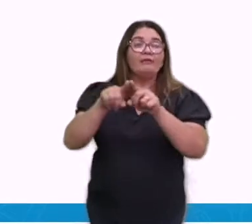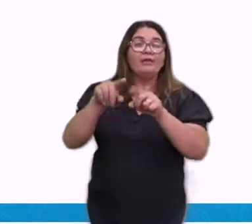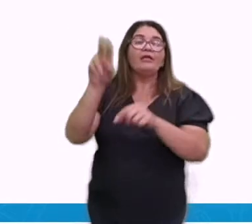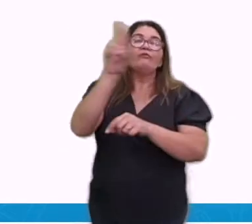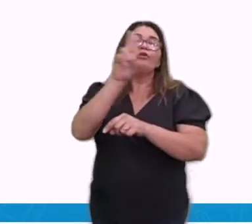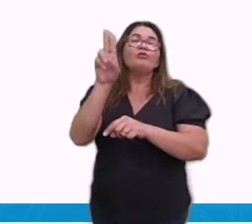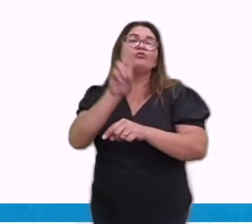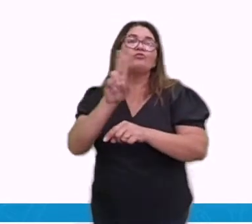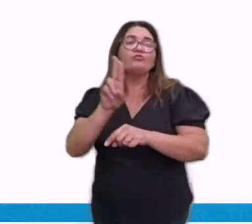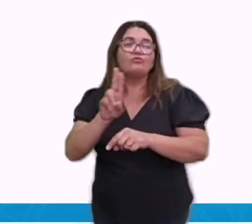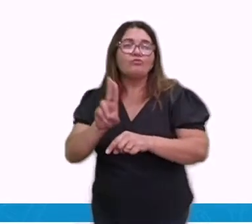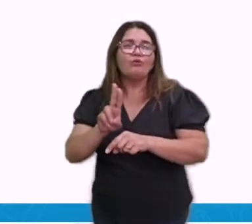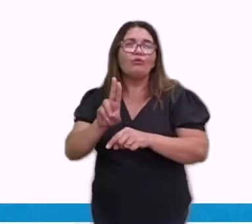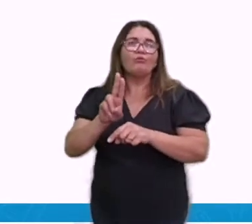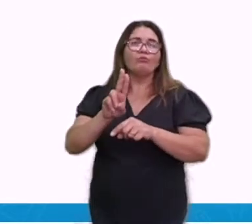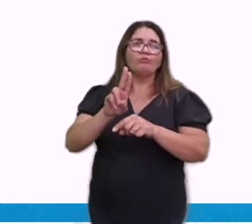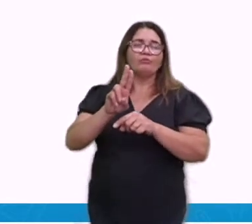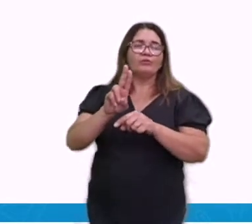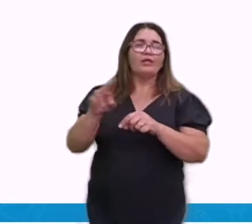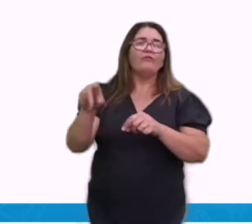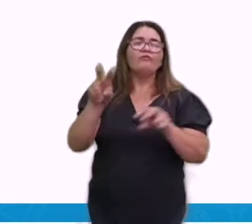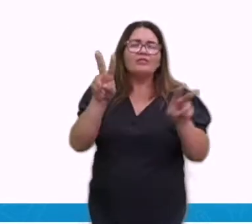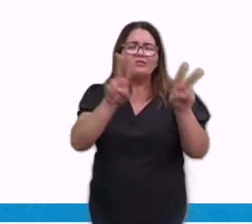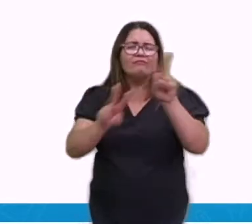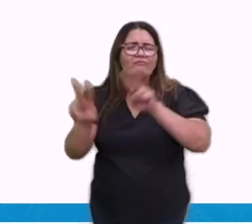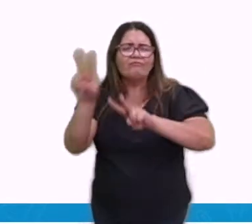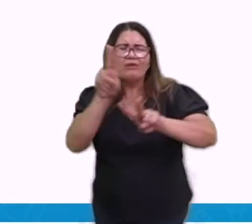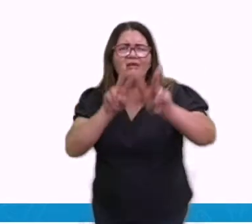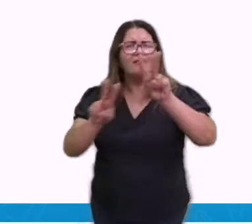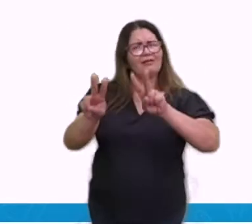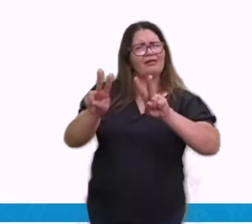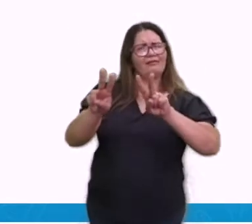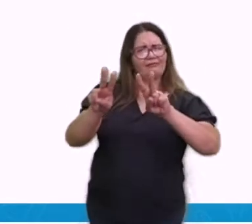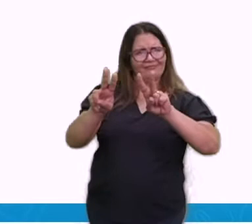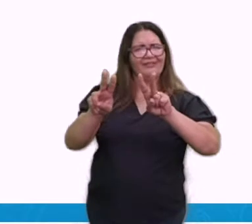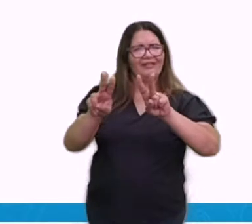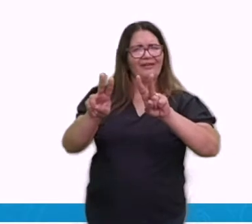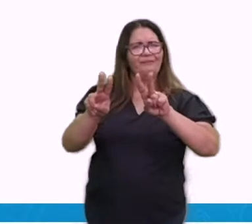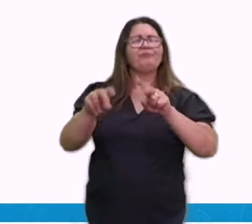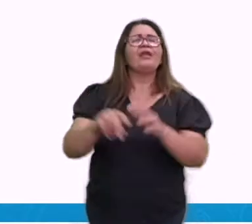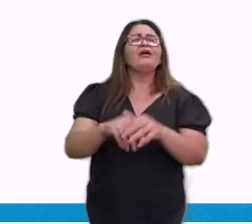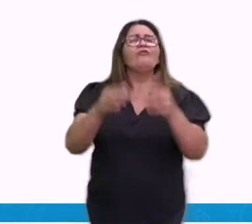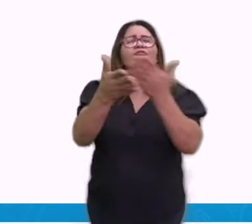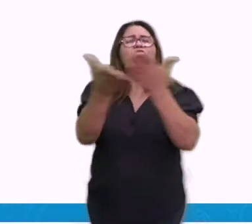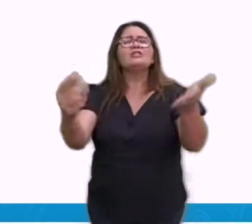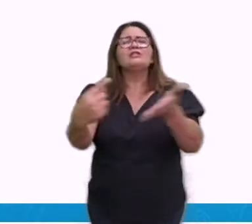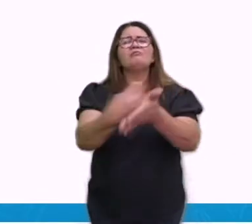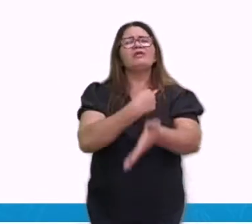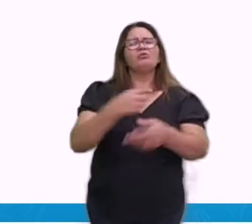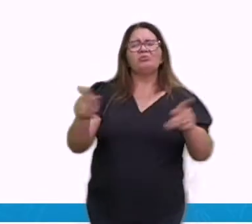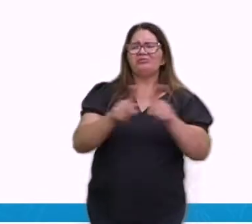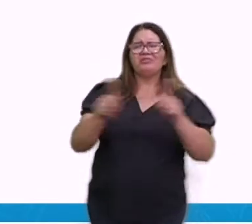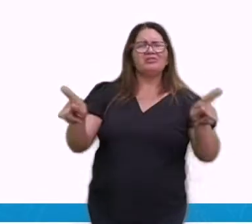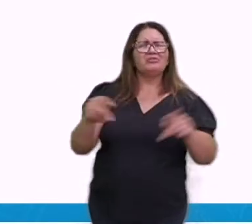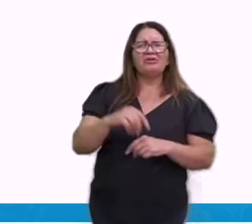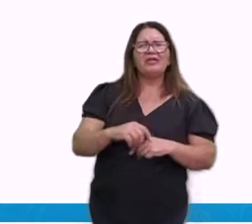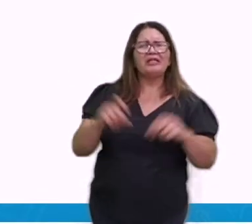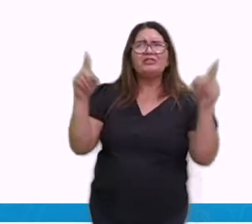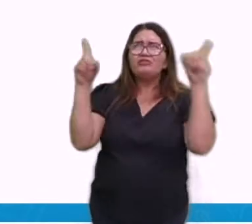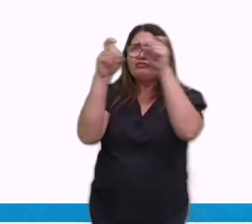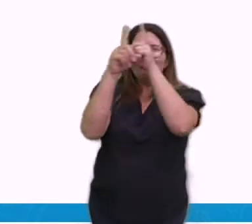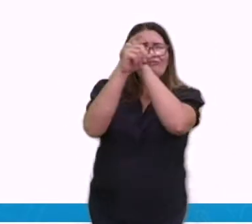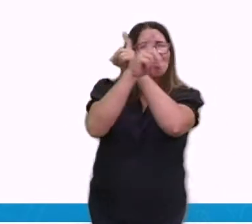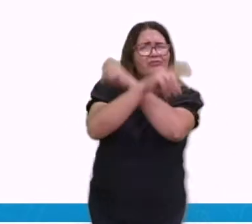e subtropical. Professora, difícil esses nomes, né? Sim, não são nomes